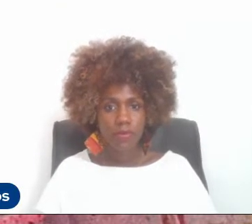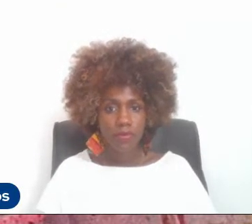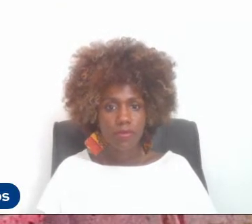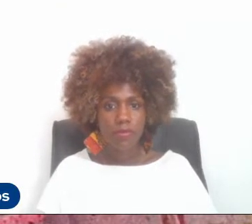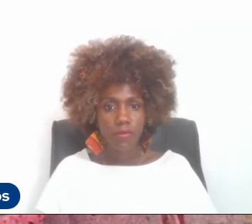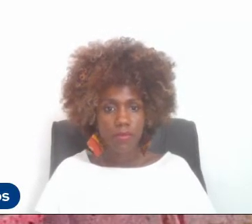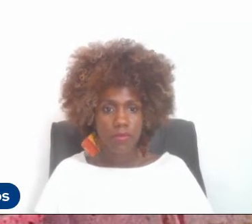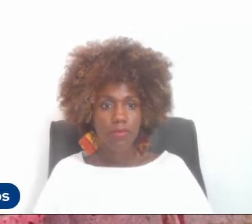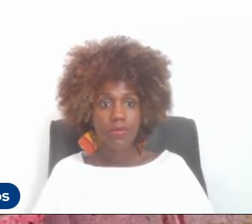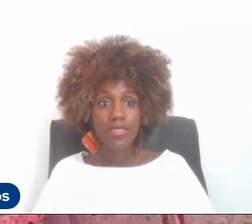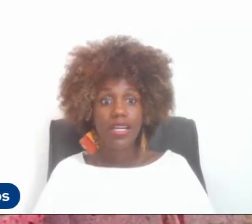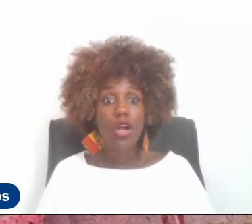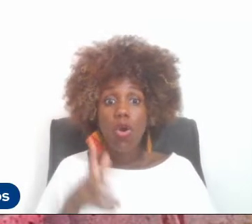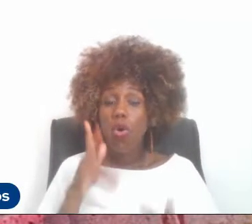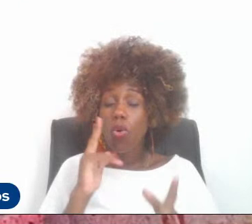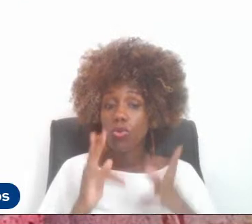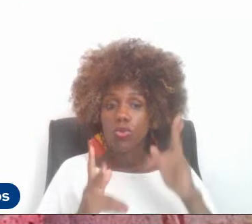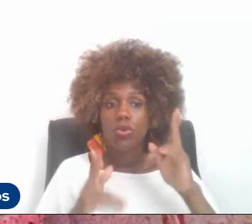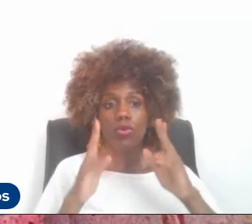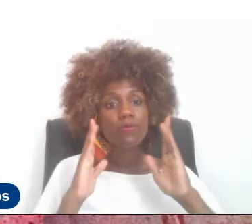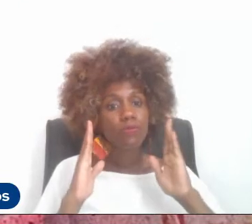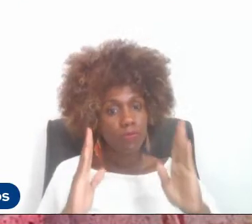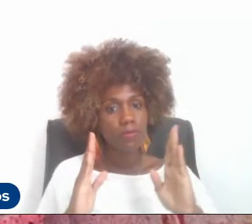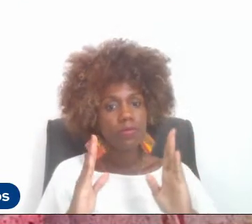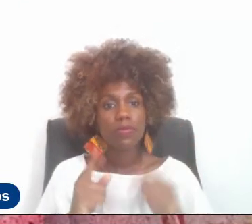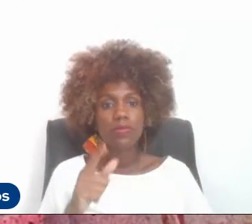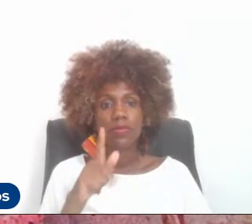Deu uma cortadinha aqui, Lucas.